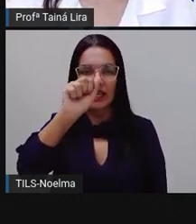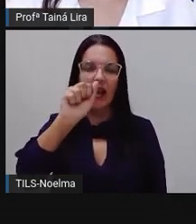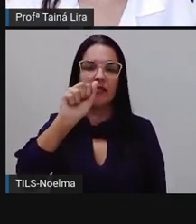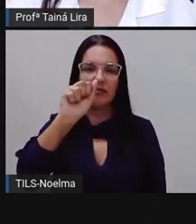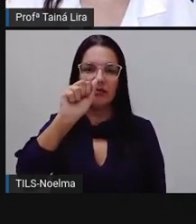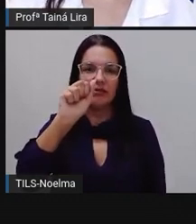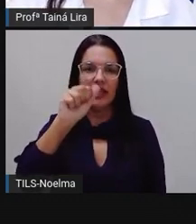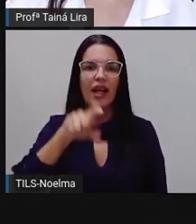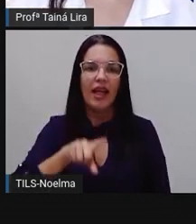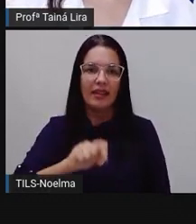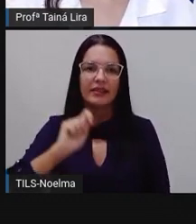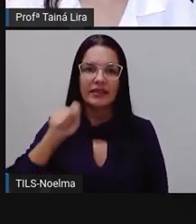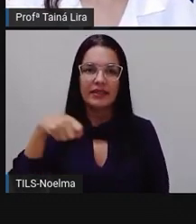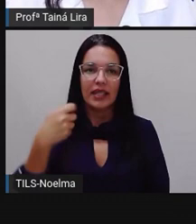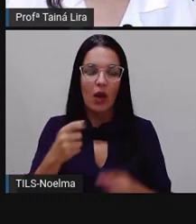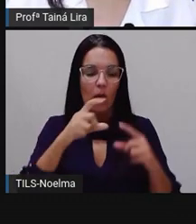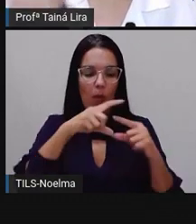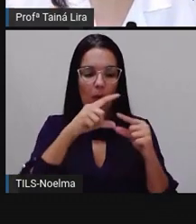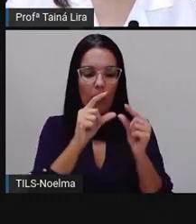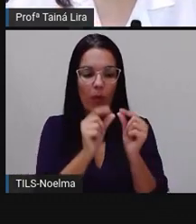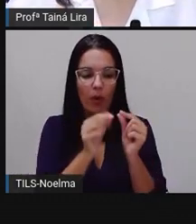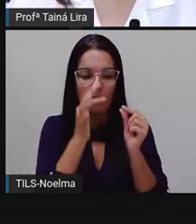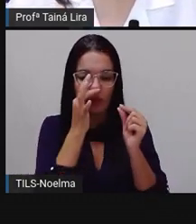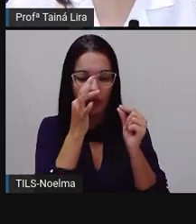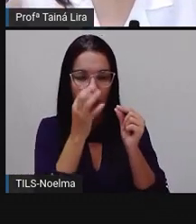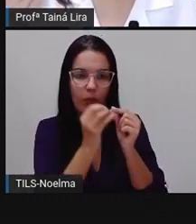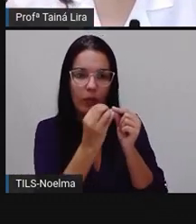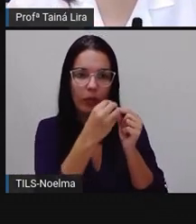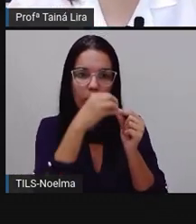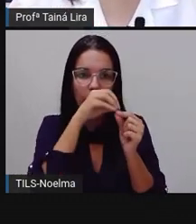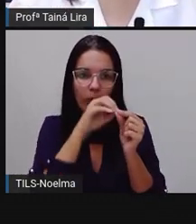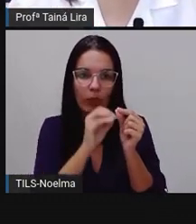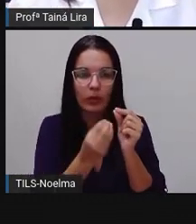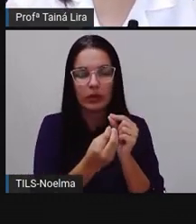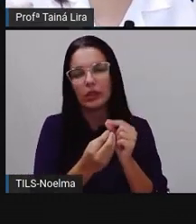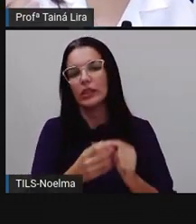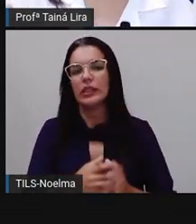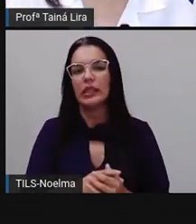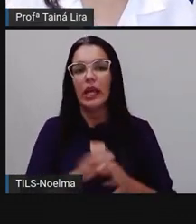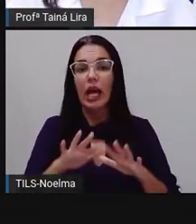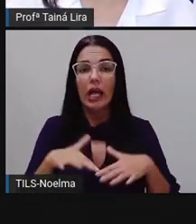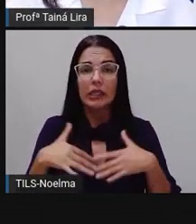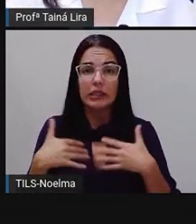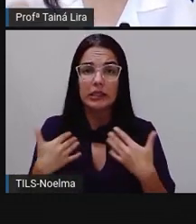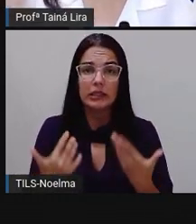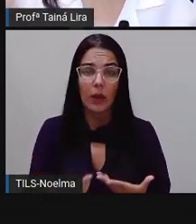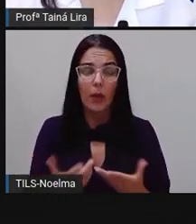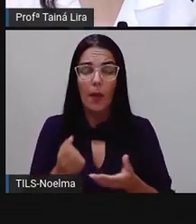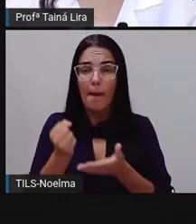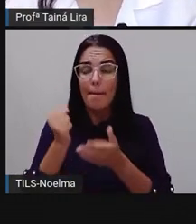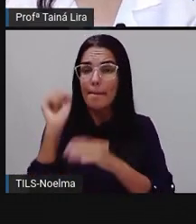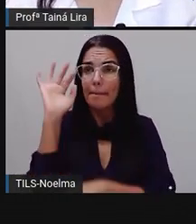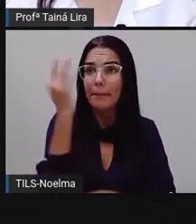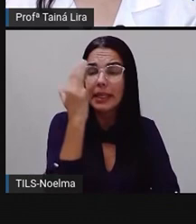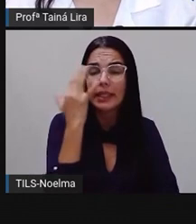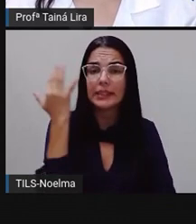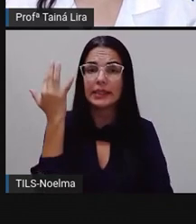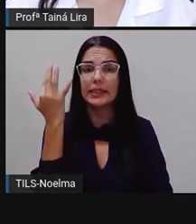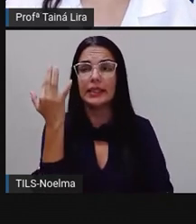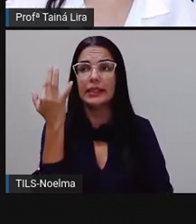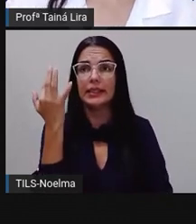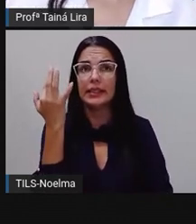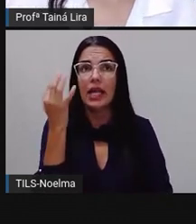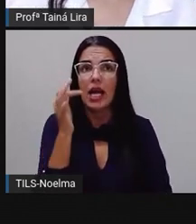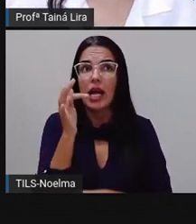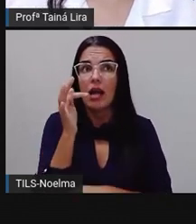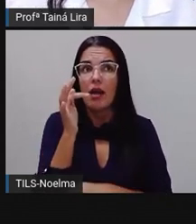a erva-cidreira, tá? Mas vamos lá, plantas medicinais. Então, Pró, o que são plantas medicinais?